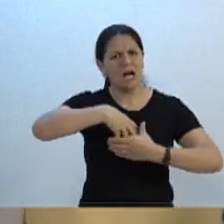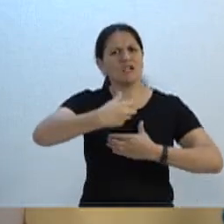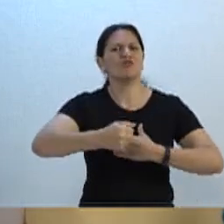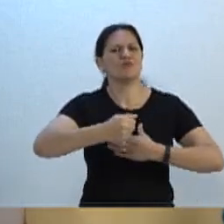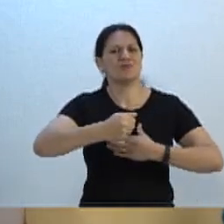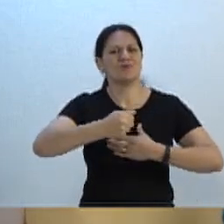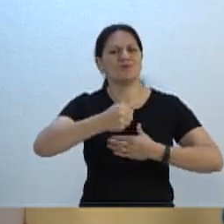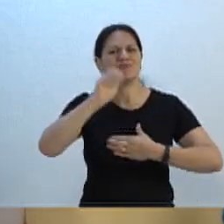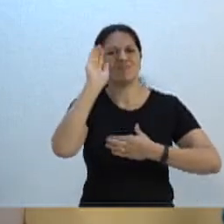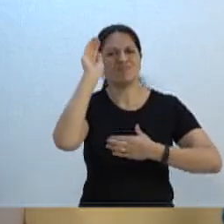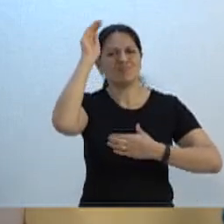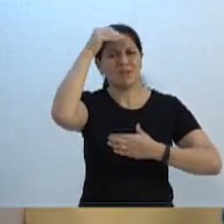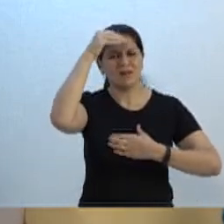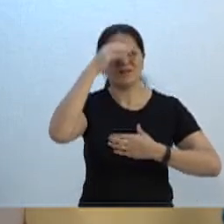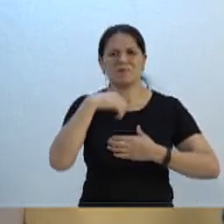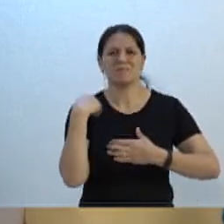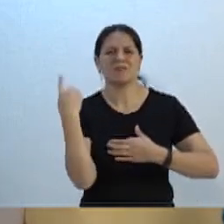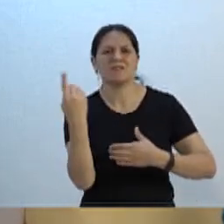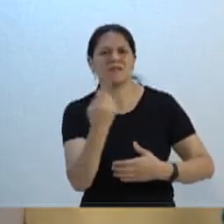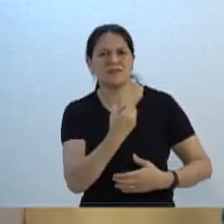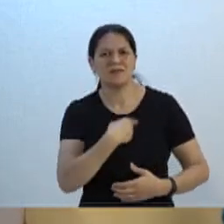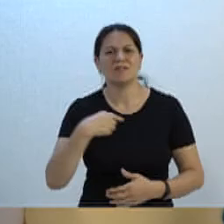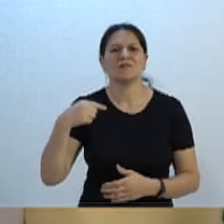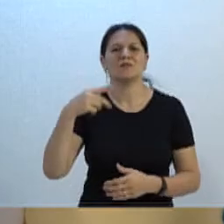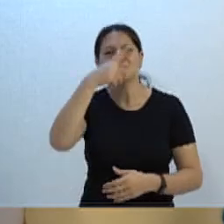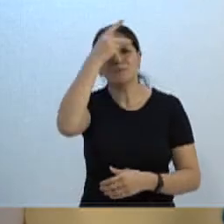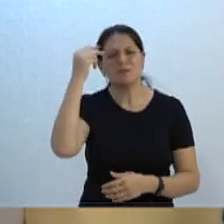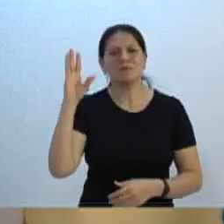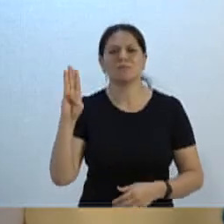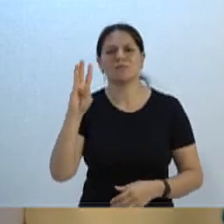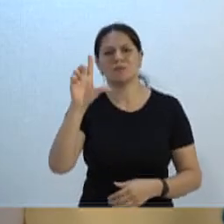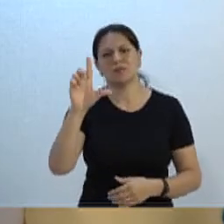para todos nós os blumenauenses. Muito obrigado, senhor presidente.